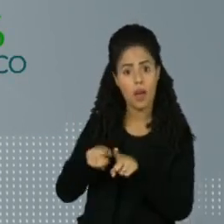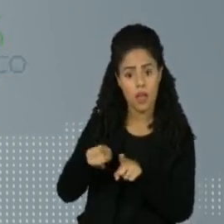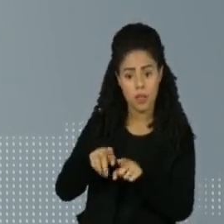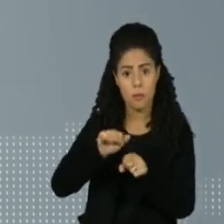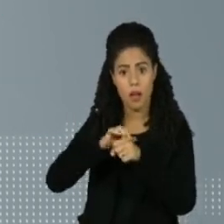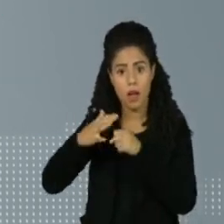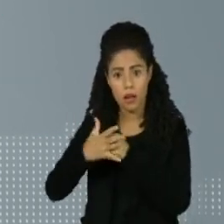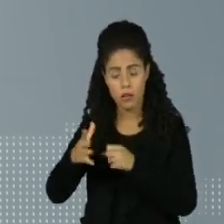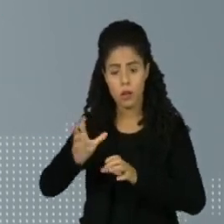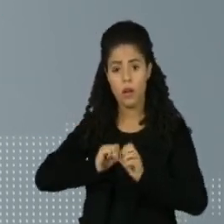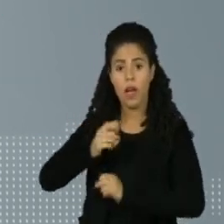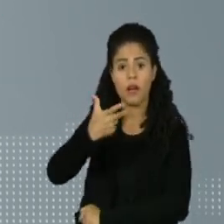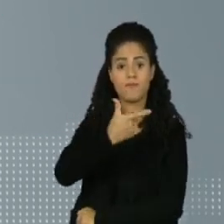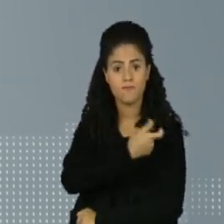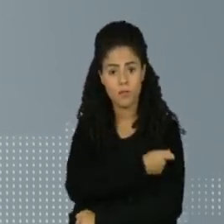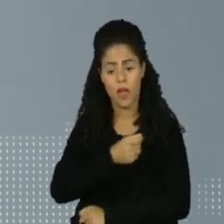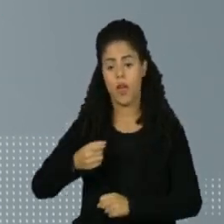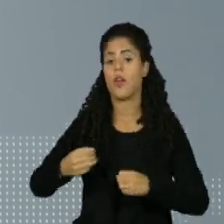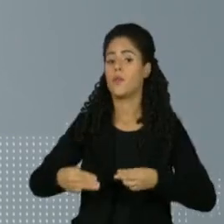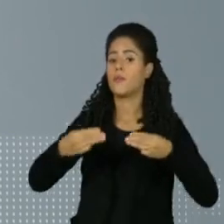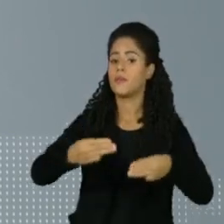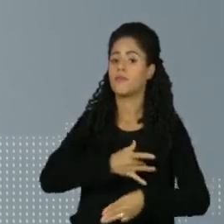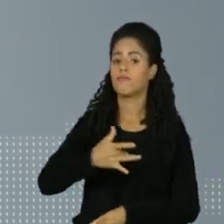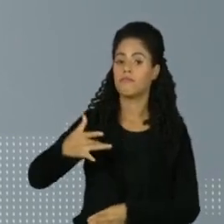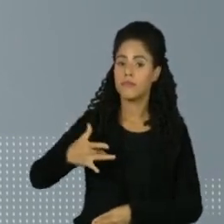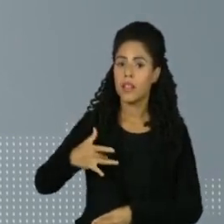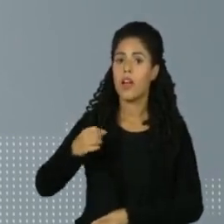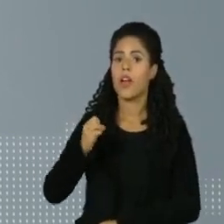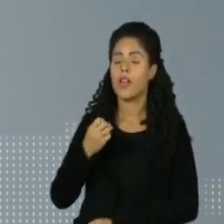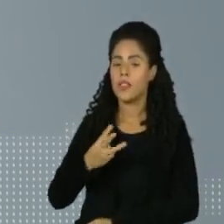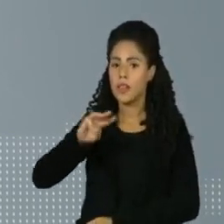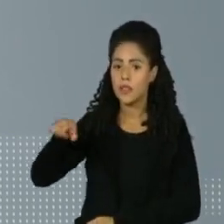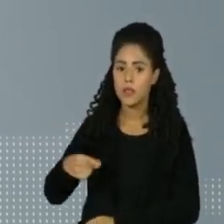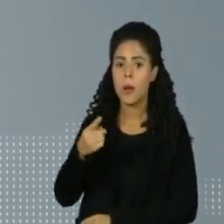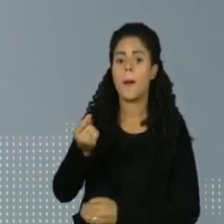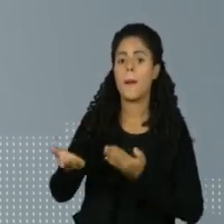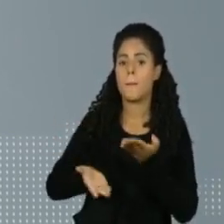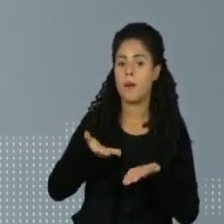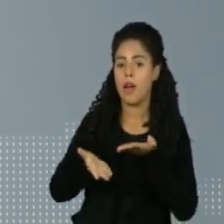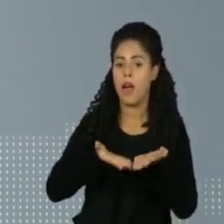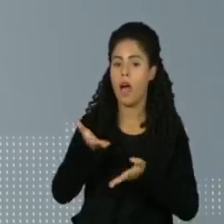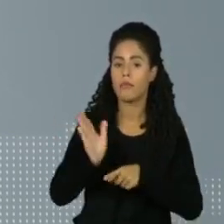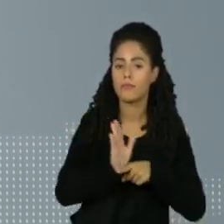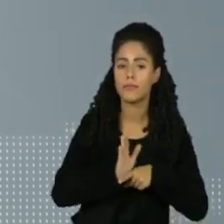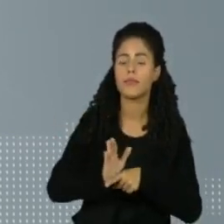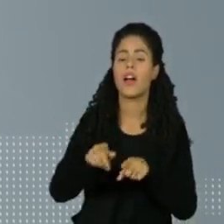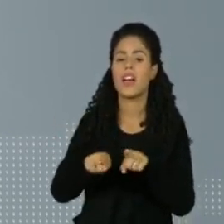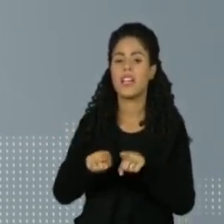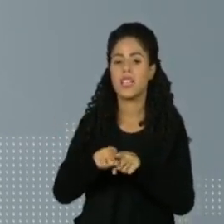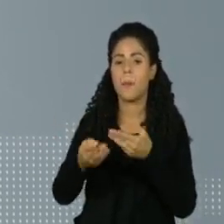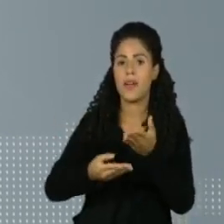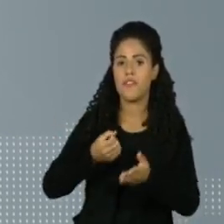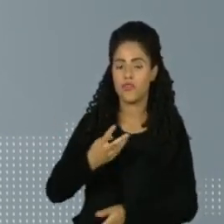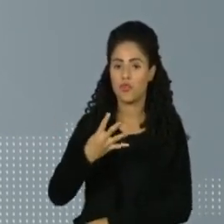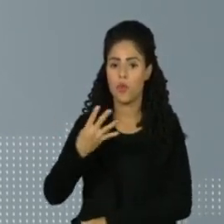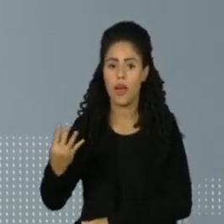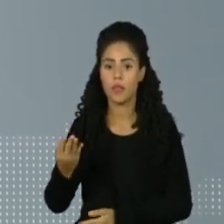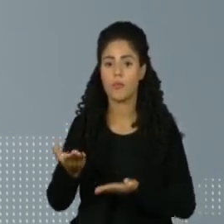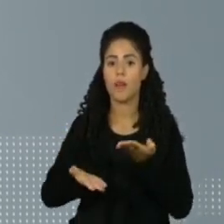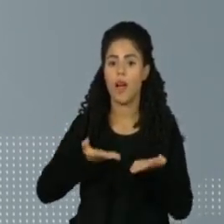coronavírus. Segundo o Ministério da Saúde, 3 milhões de pacientes estão em acompanhamento e quase 24 milhões são considerados